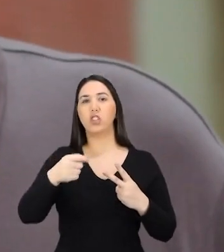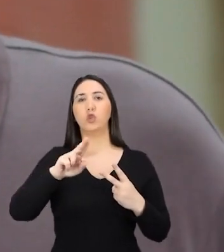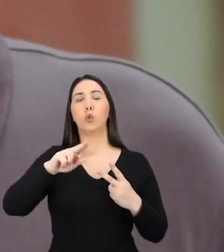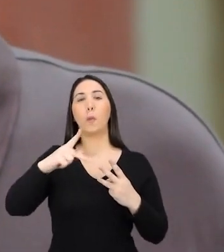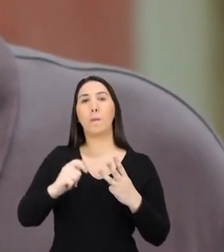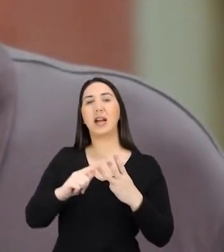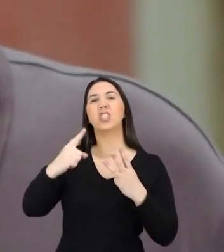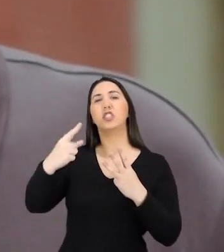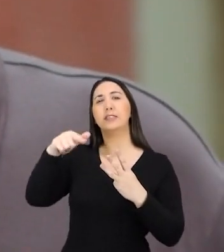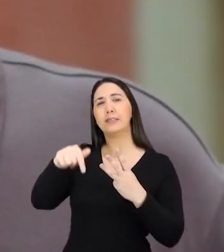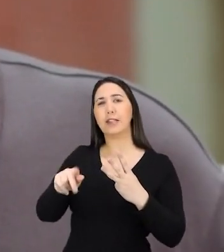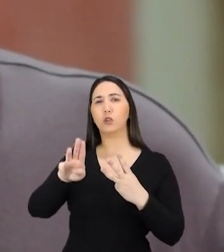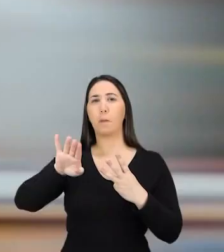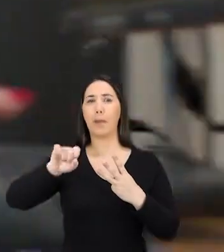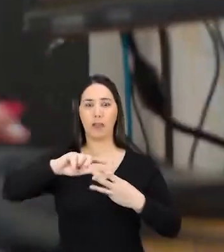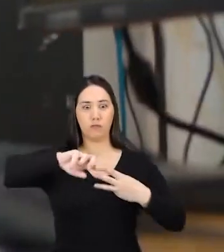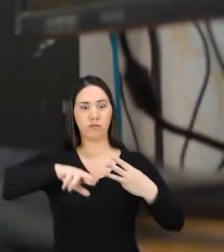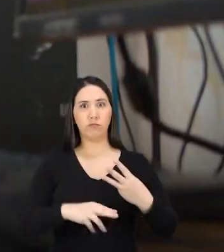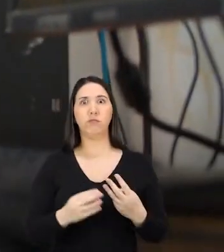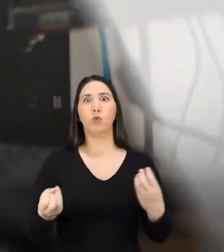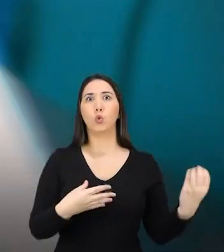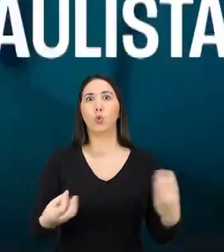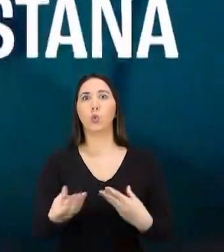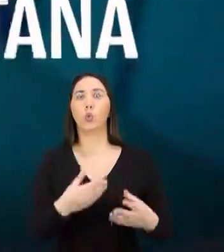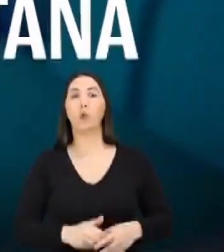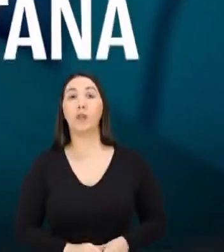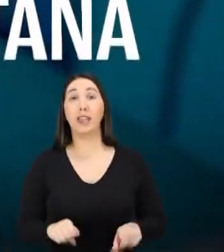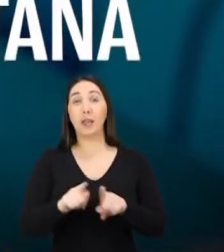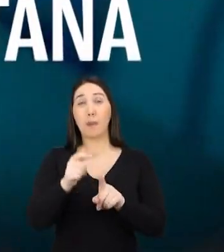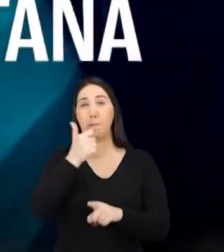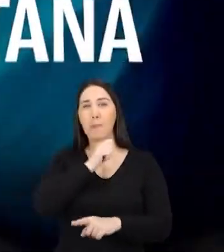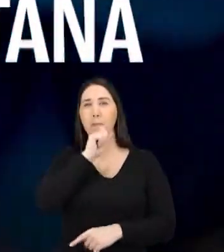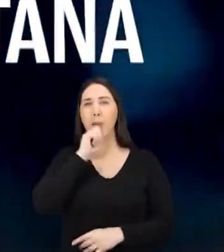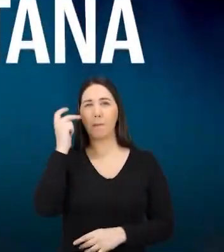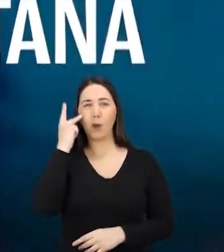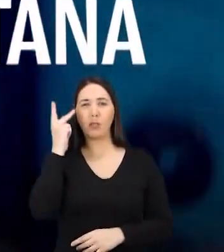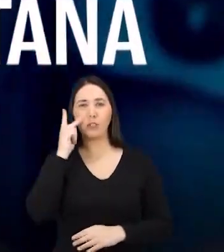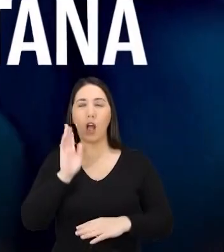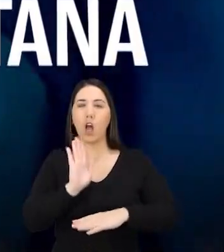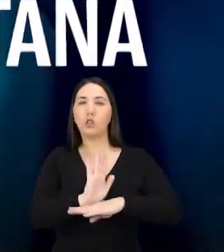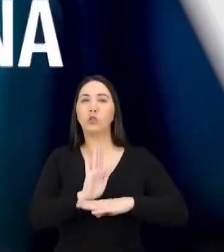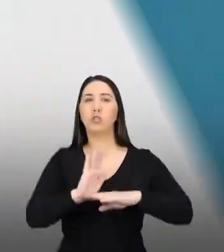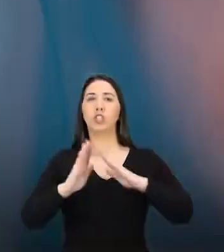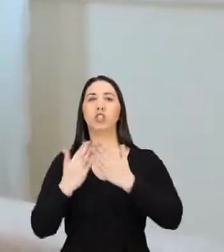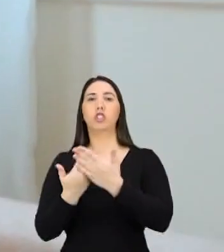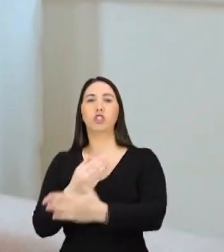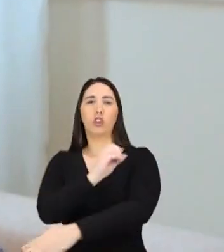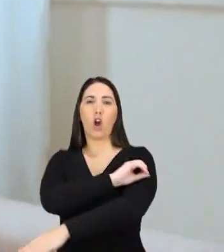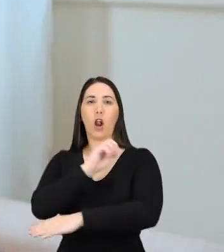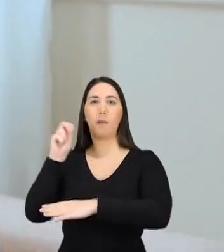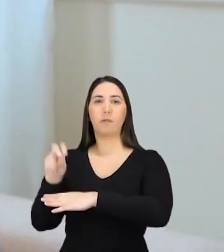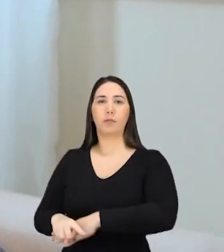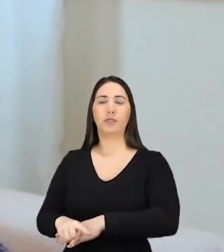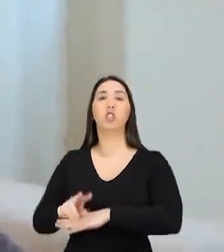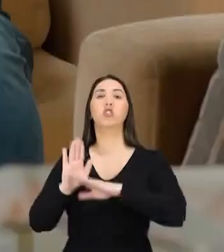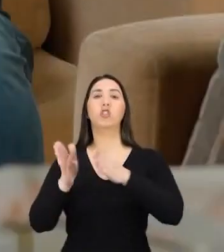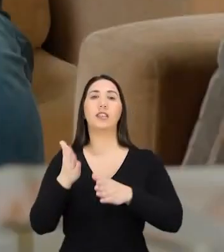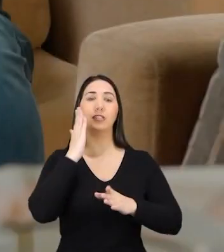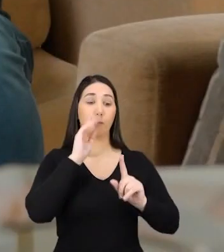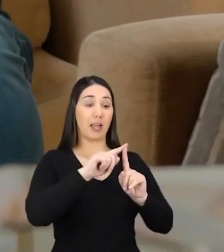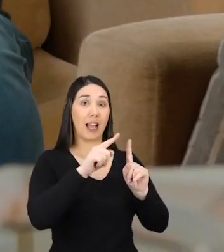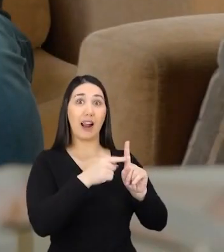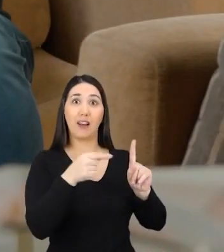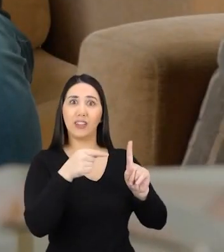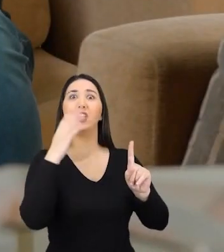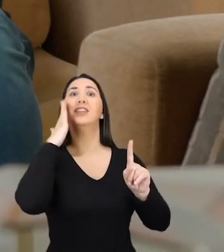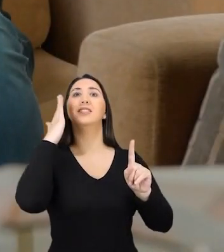e 17 novas UBSs. Eu retomei o Banho Paulistana, com vaga garantida na creche. A mãe já sabe a